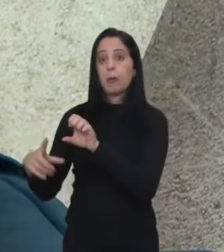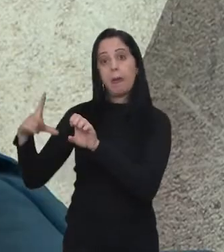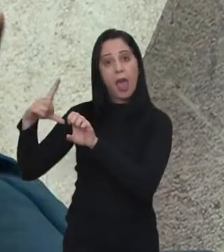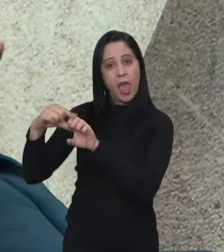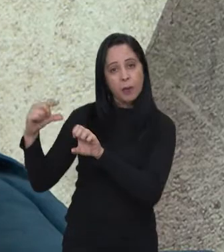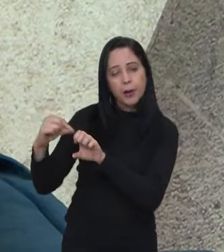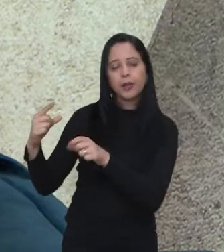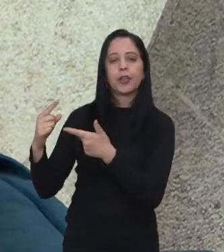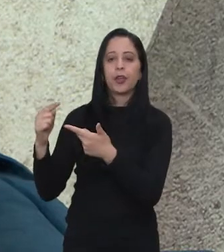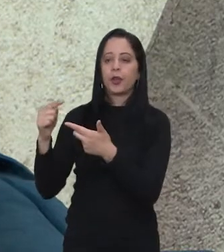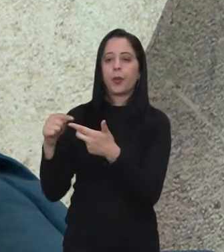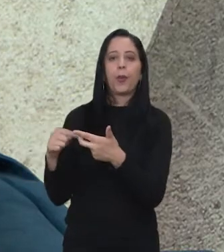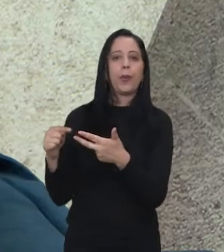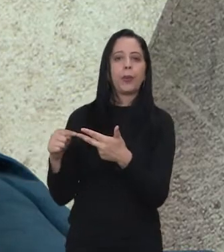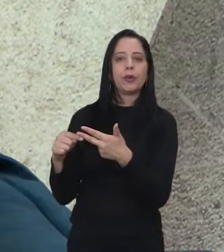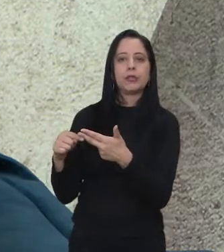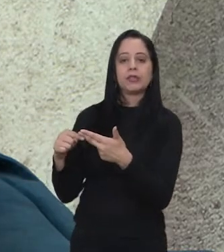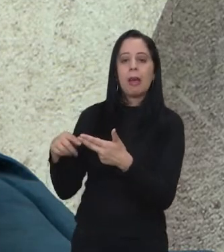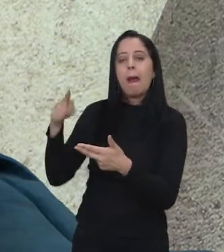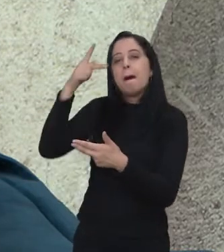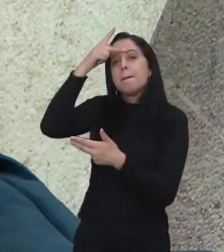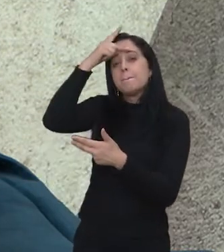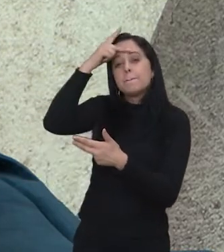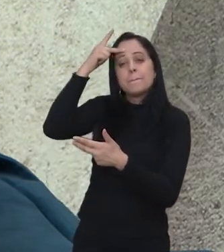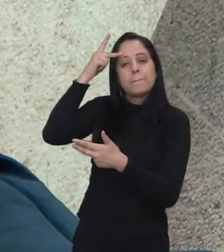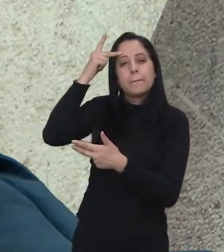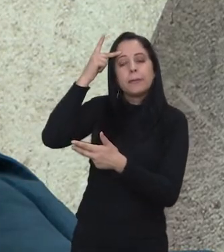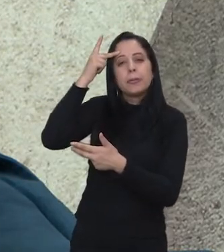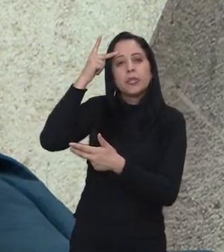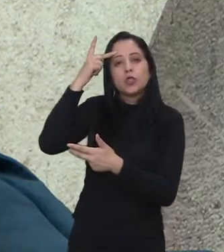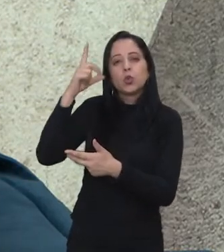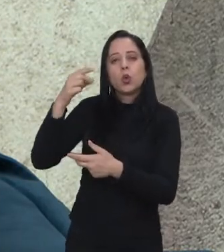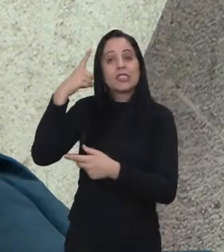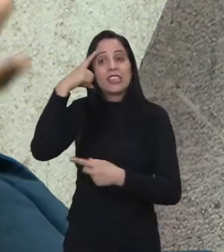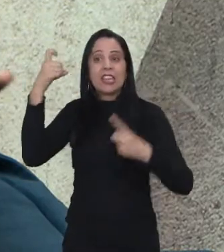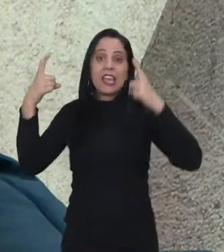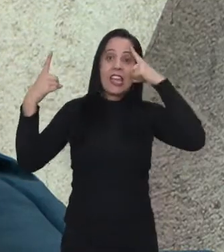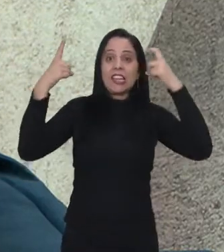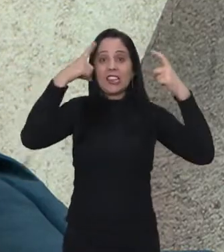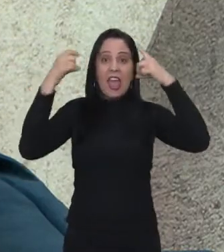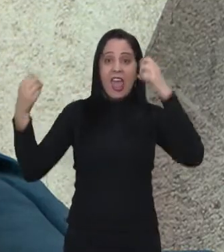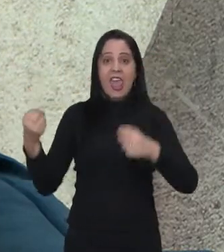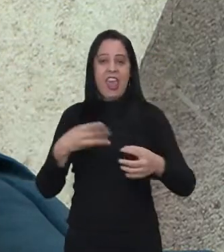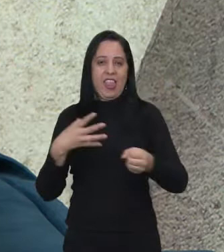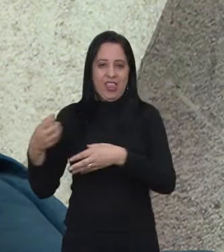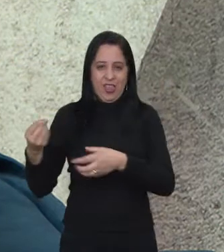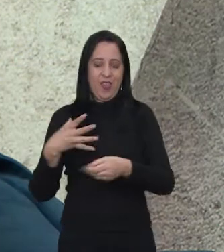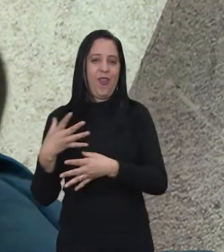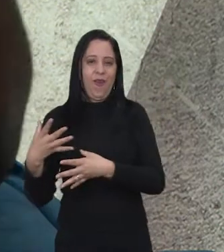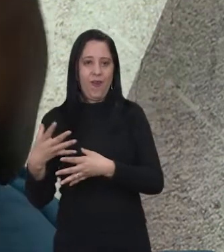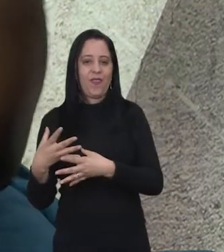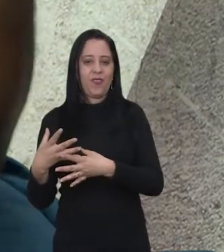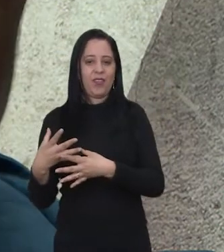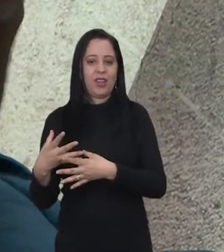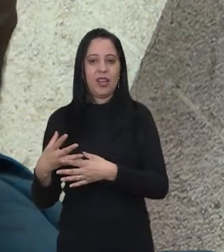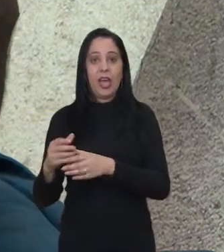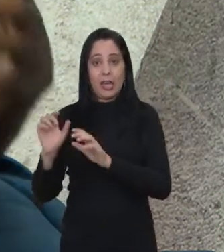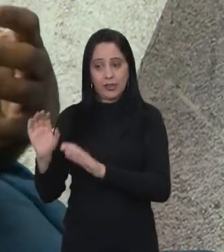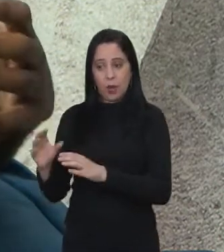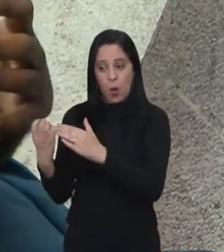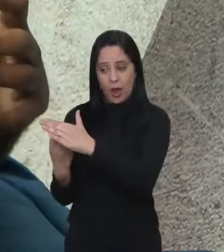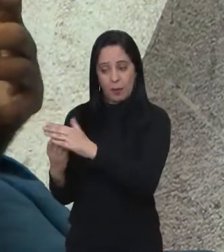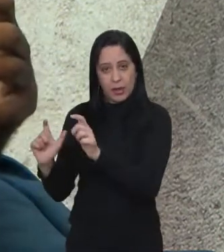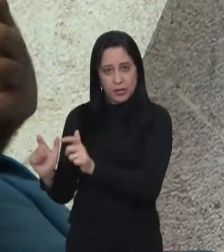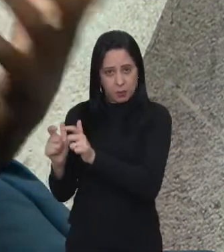empreendedores, ou seja, CPFs, pessoas que têm ideias inovadoras, que nós consideramos inovadoras. Então, nós colocamos em um ambiente